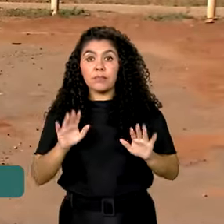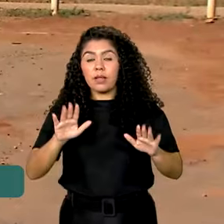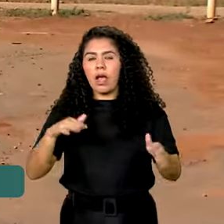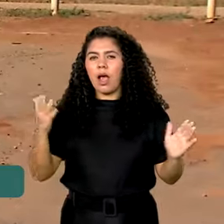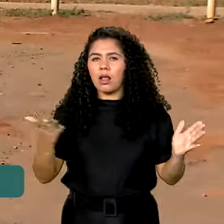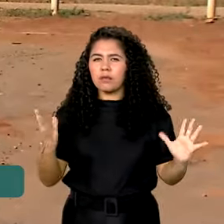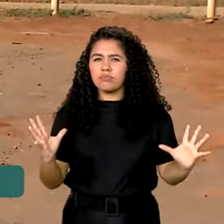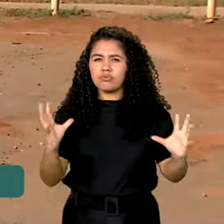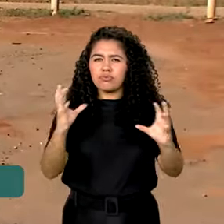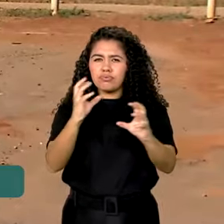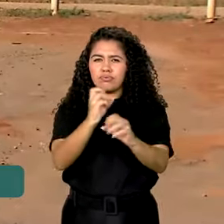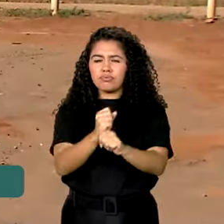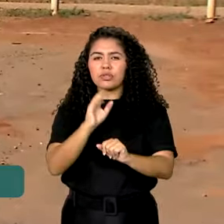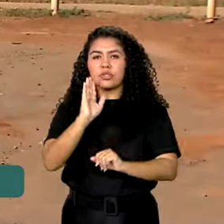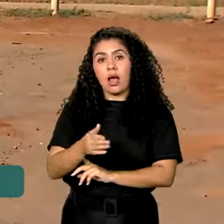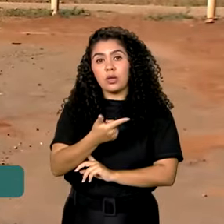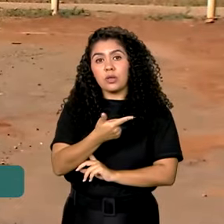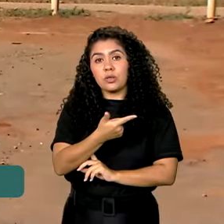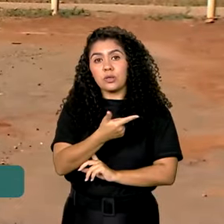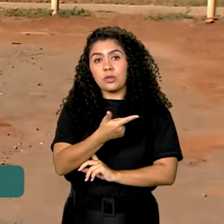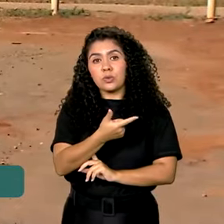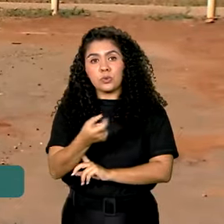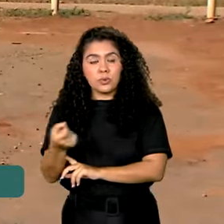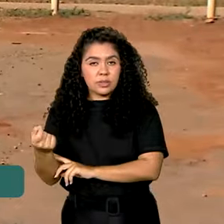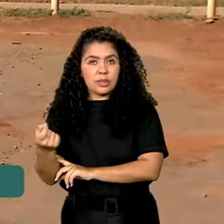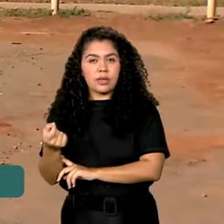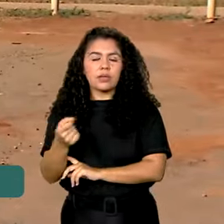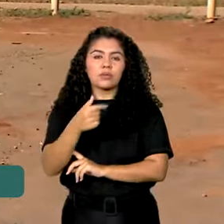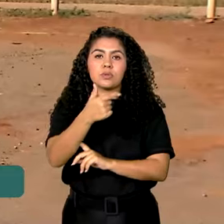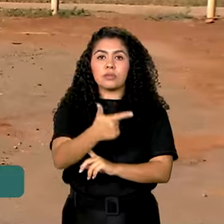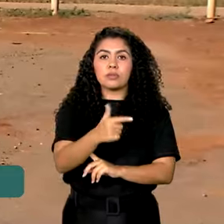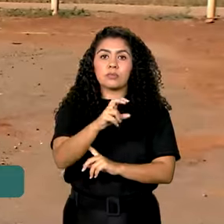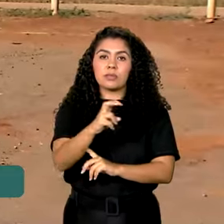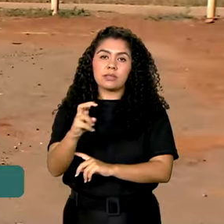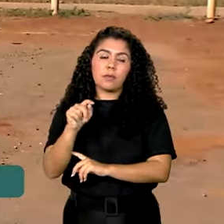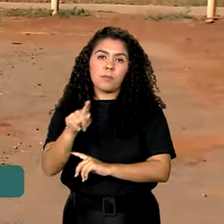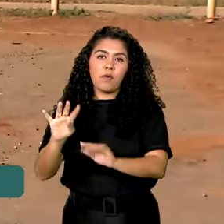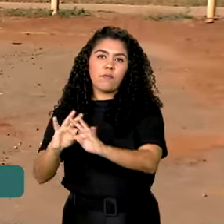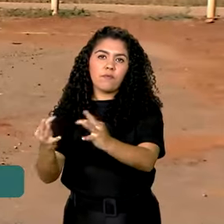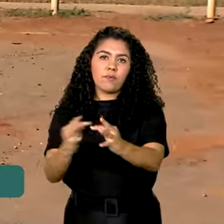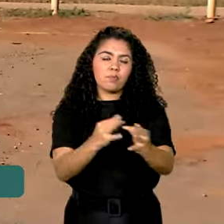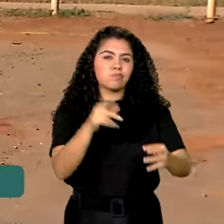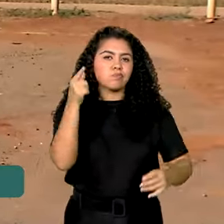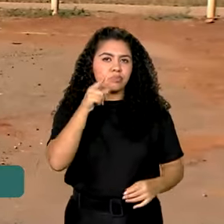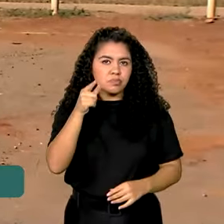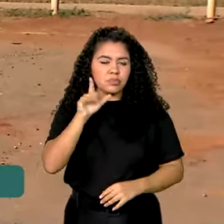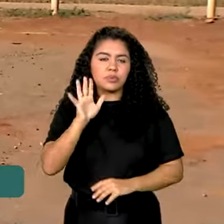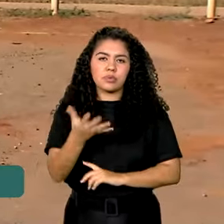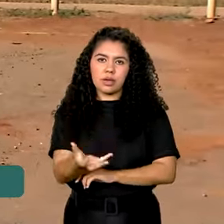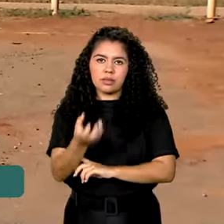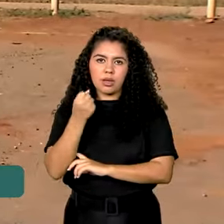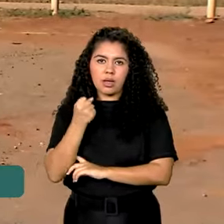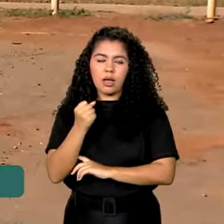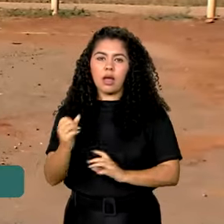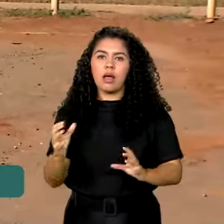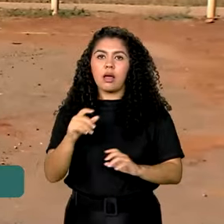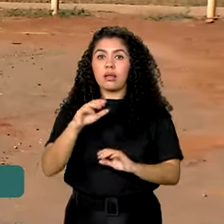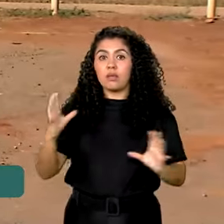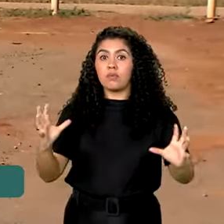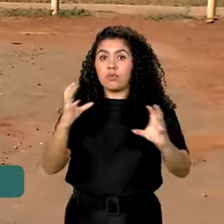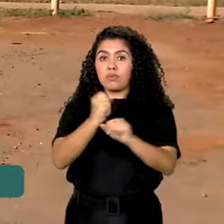agora já foram contempladas cerca de 255 mil famílias, com um total de R 1,3 bilhão.